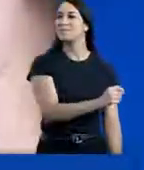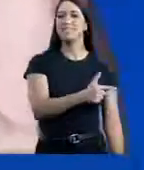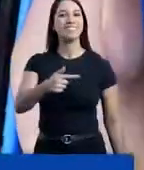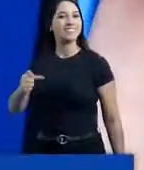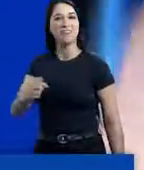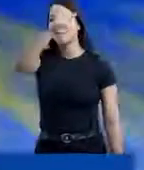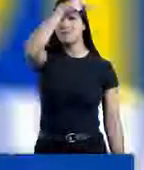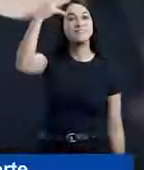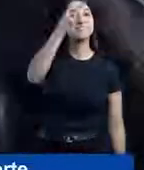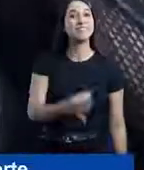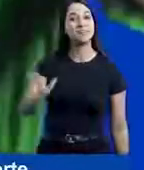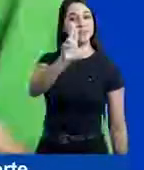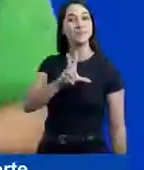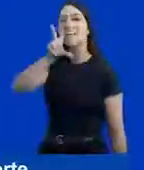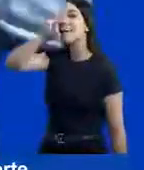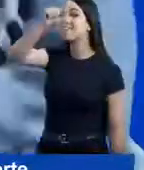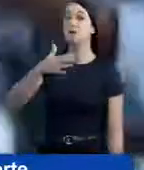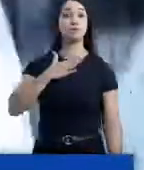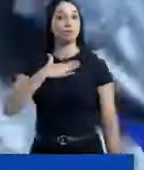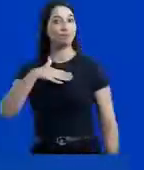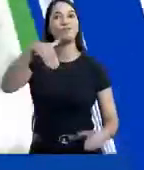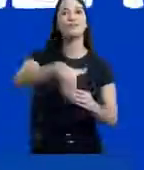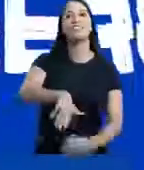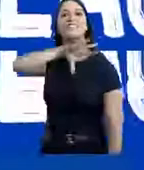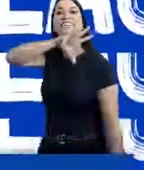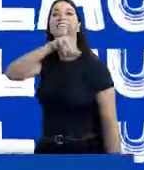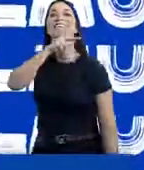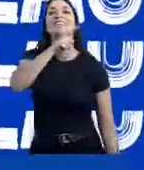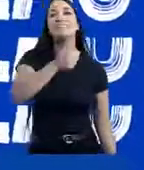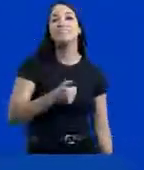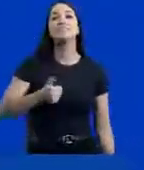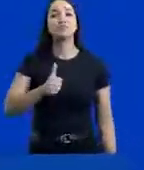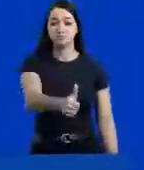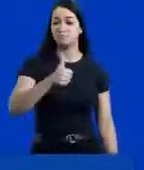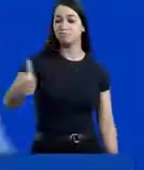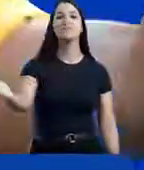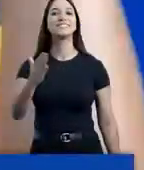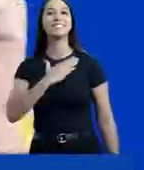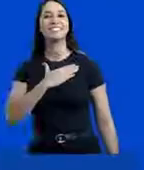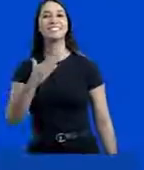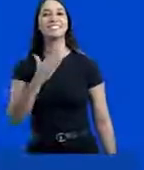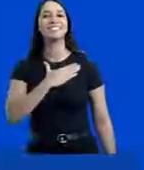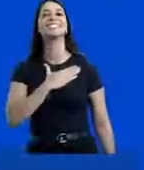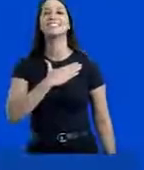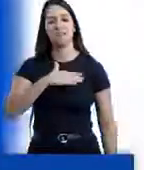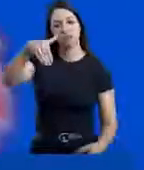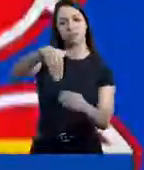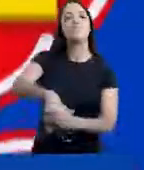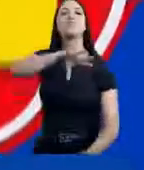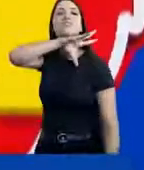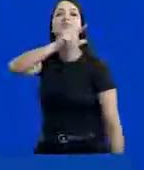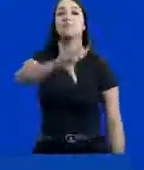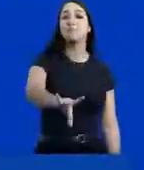top. É o prefeito certo pra Uberlândia, sempre forte. Eu voto Odelmo Leão. Digito 11, ele faz com coração. No